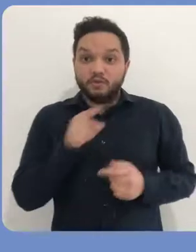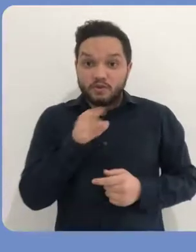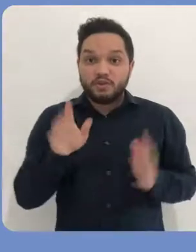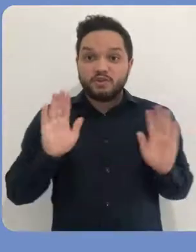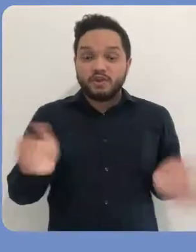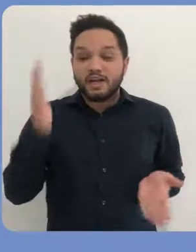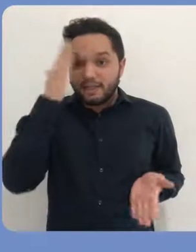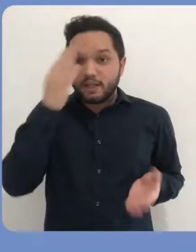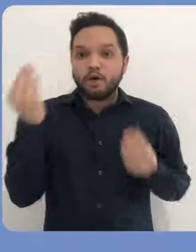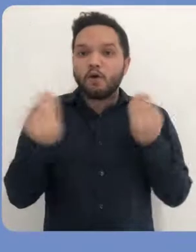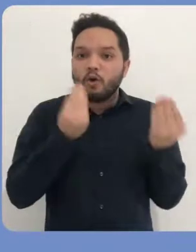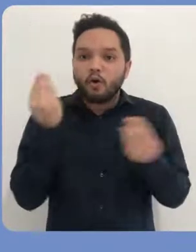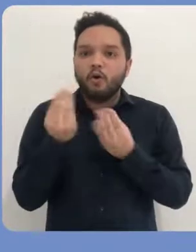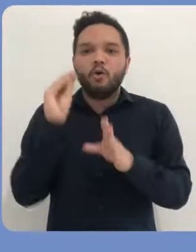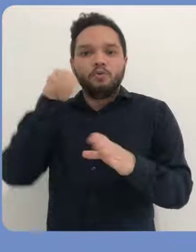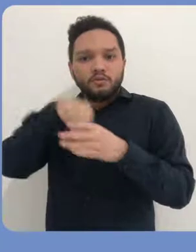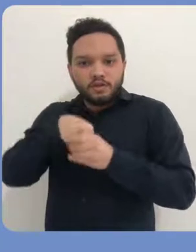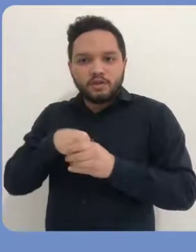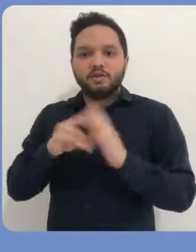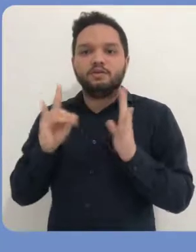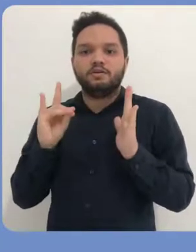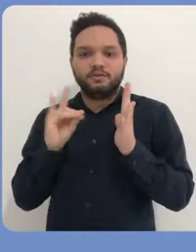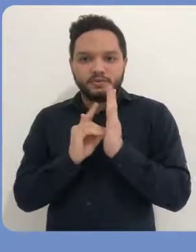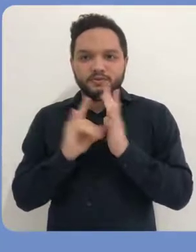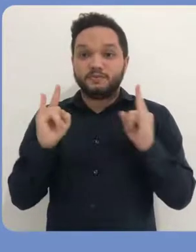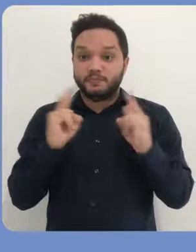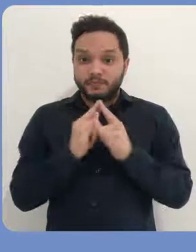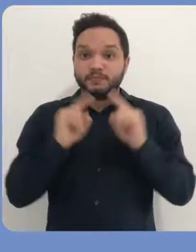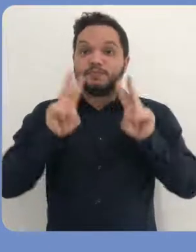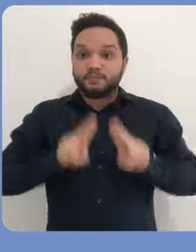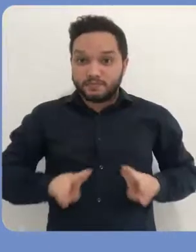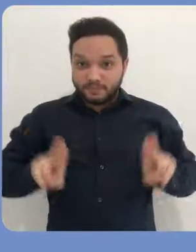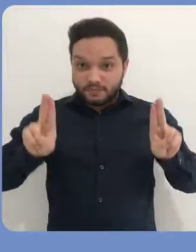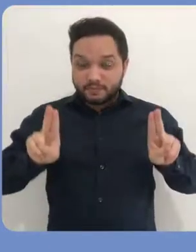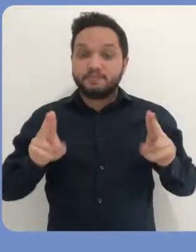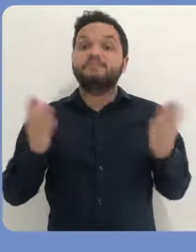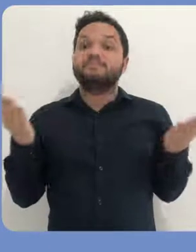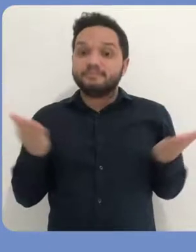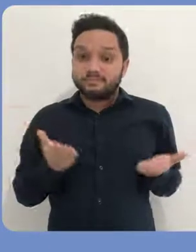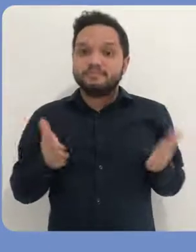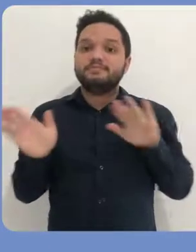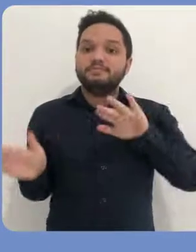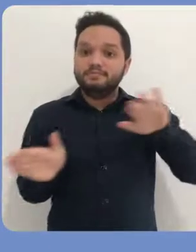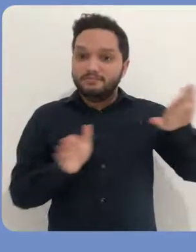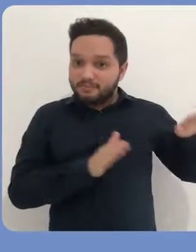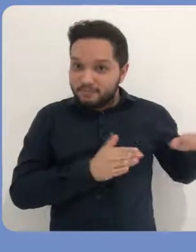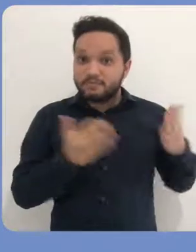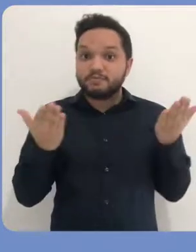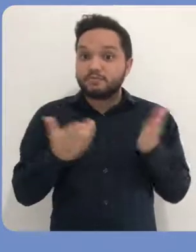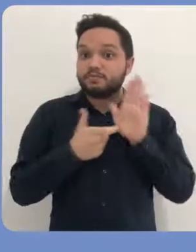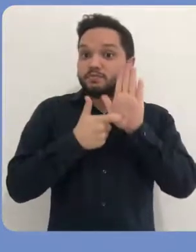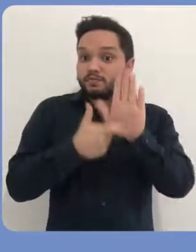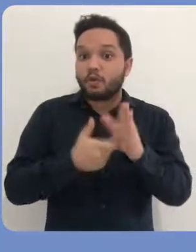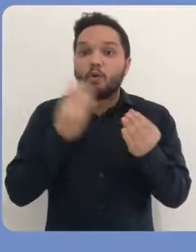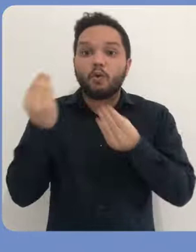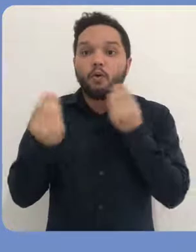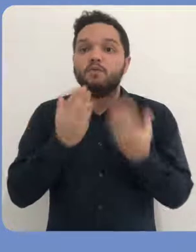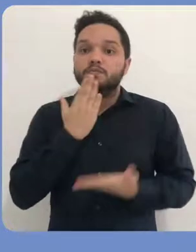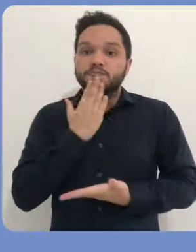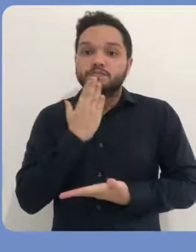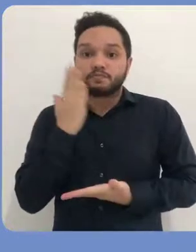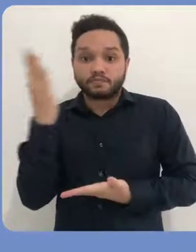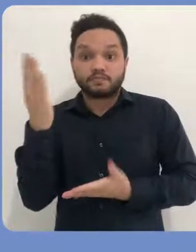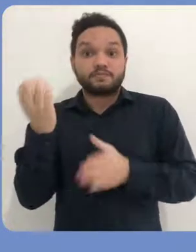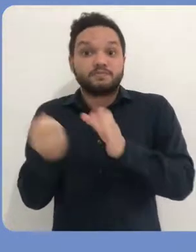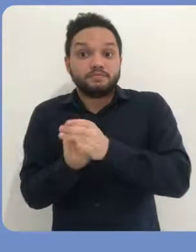Agora que você já entendeu como que acontece a organização do repositório institucional da UFSC, eu vou mostrar para você como que a gente faz a